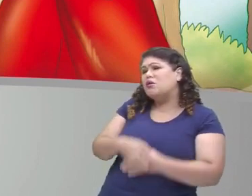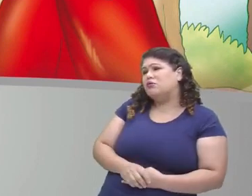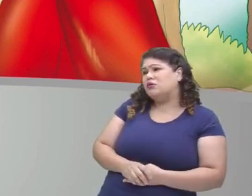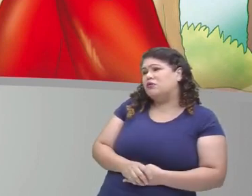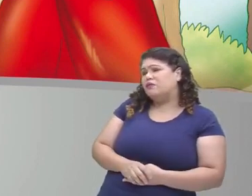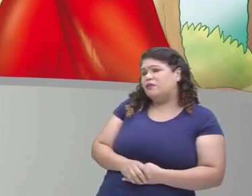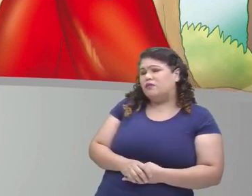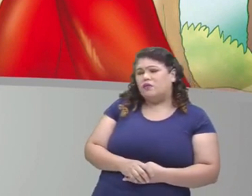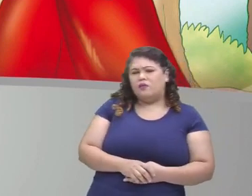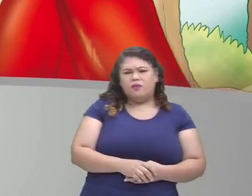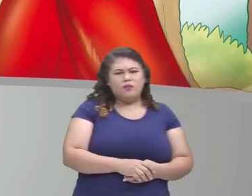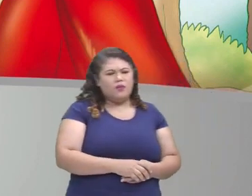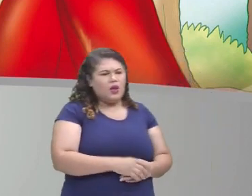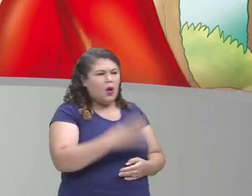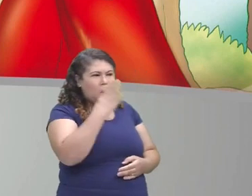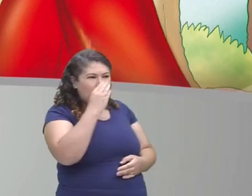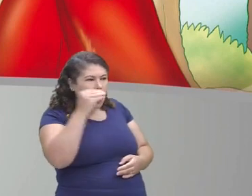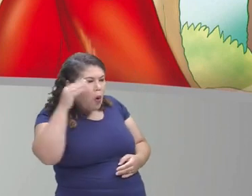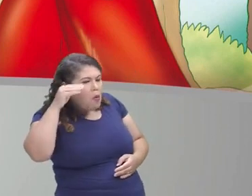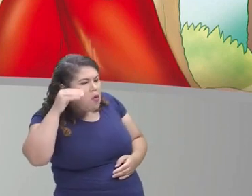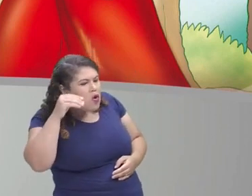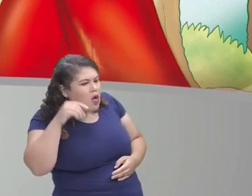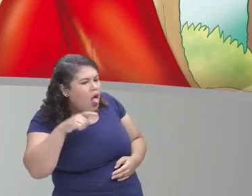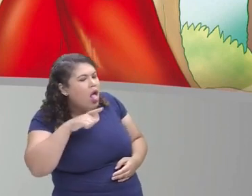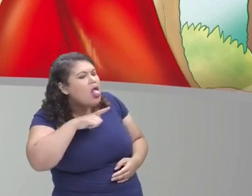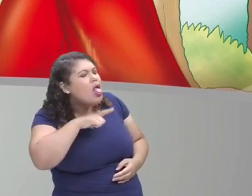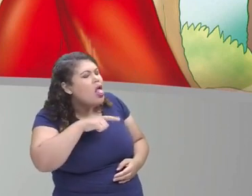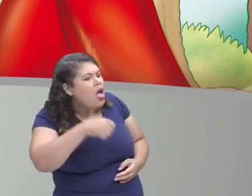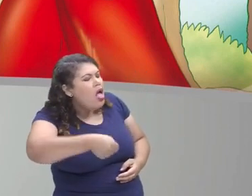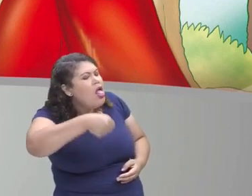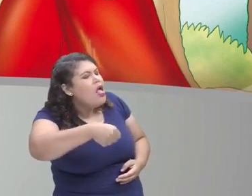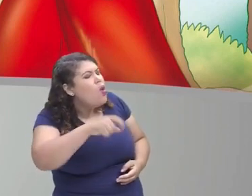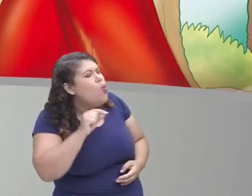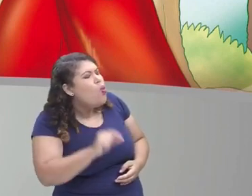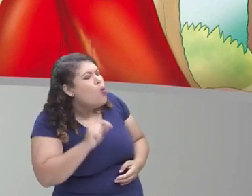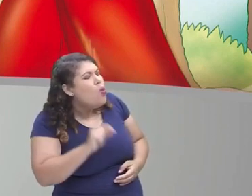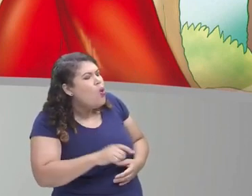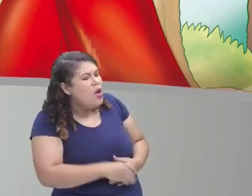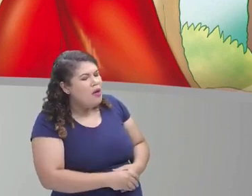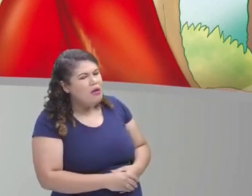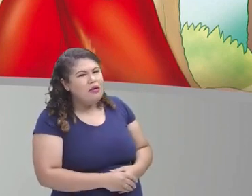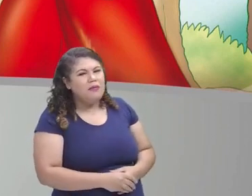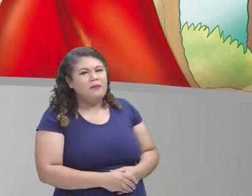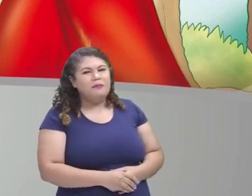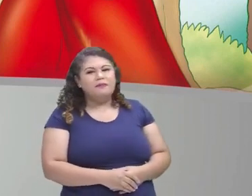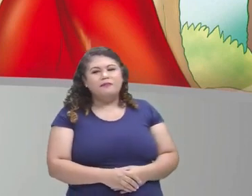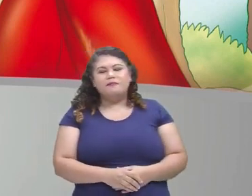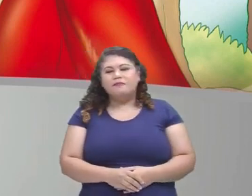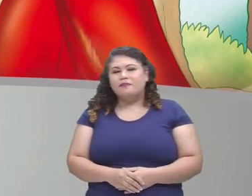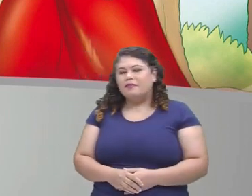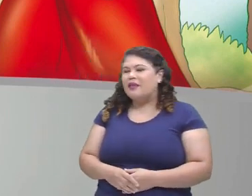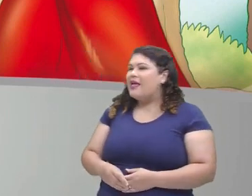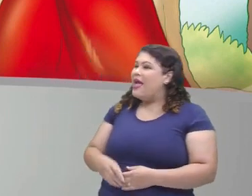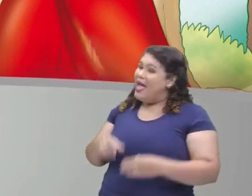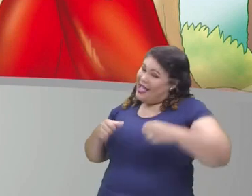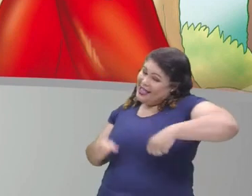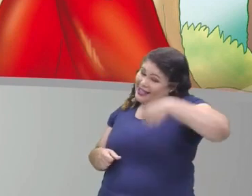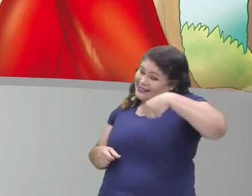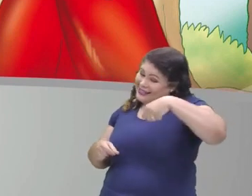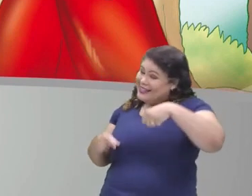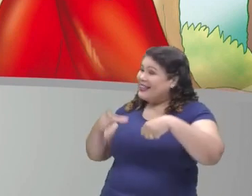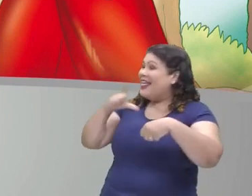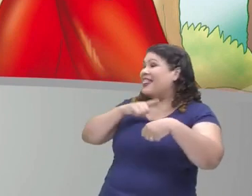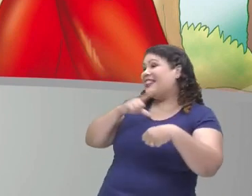tem aí, aí, dentro dessa cesta? Perguntou o lobo. Eu tenho biscoitos,